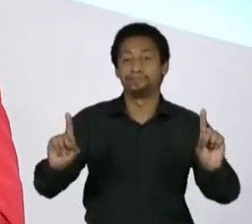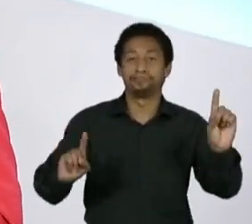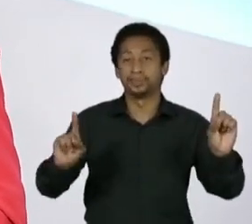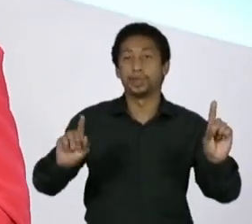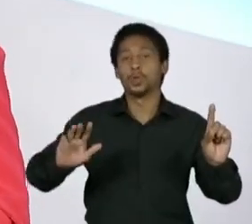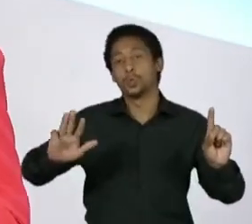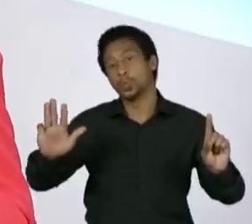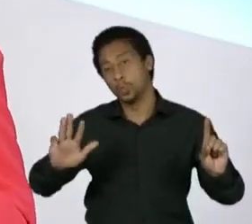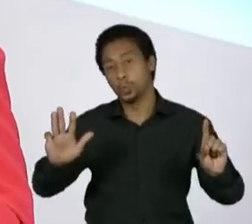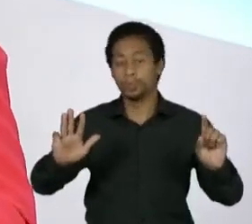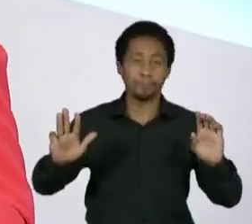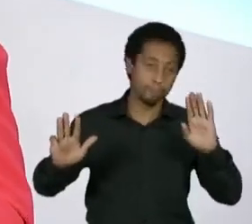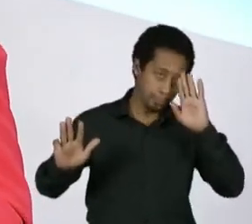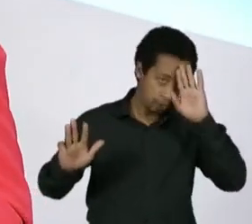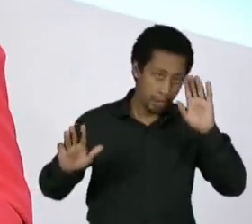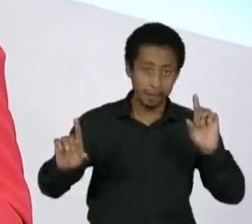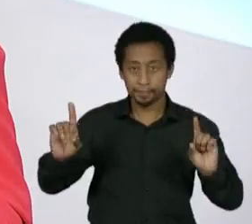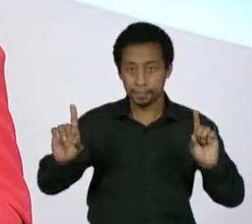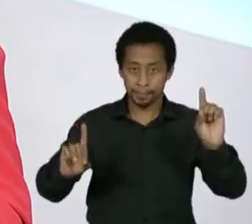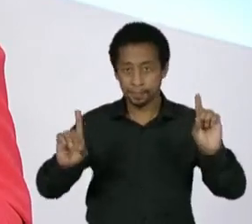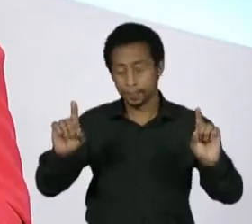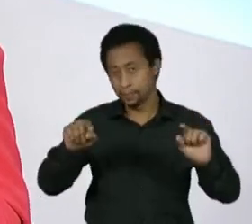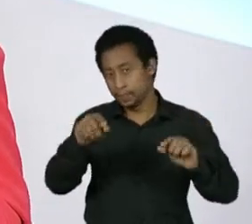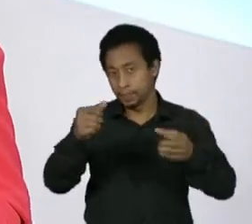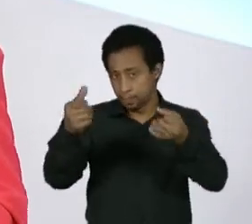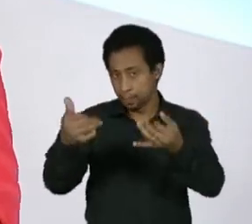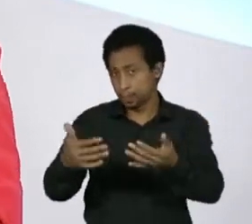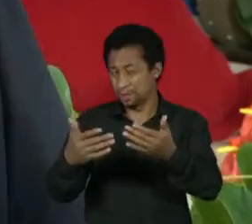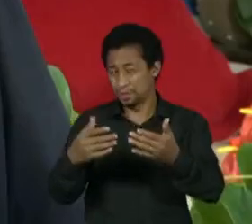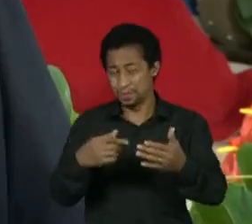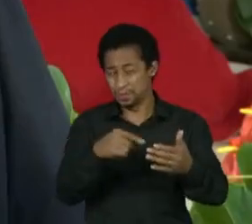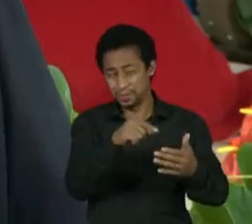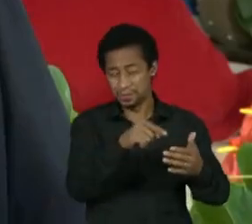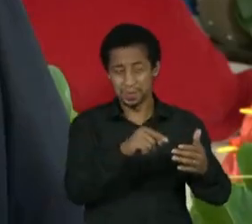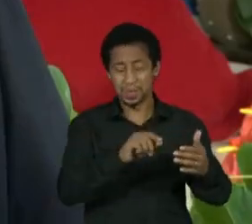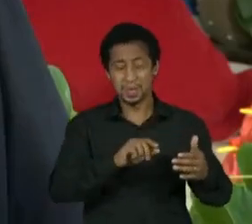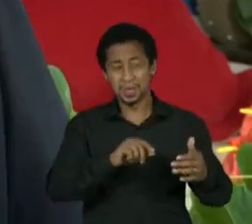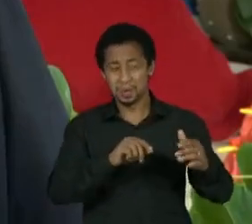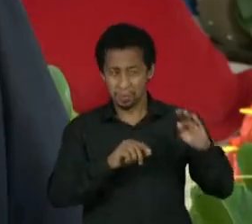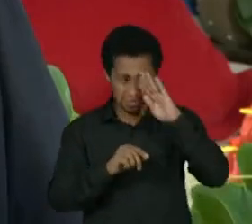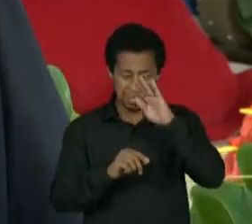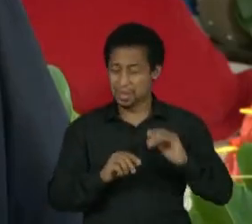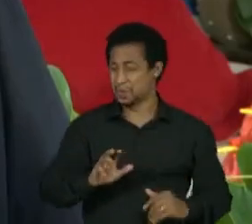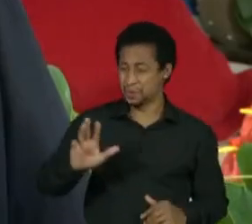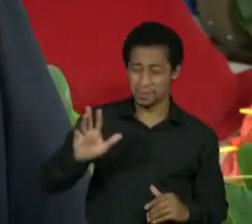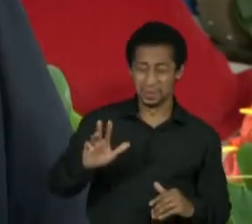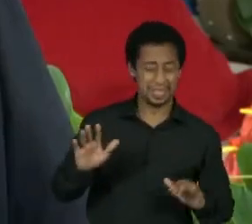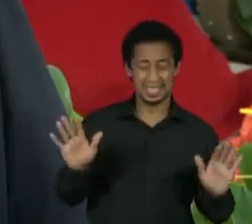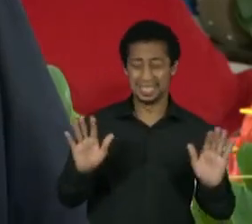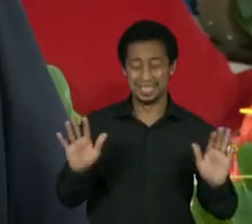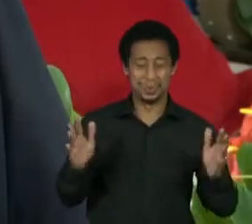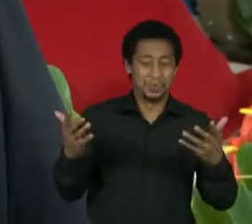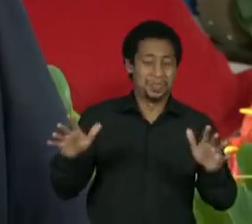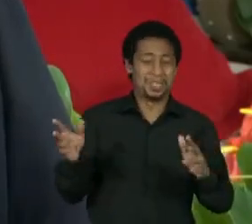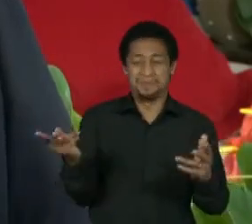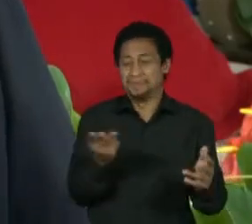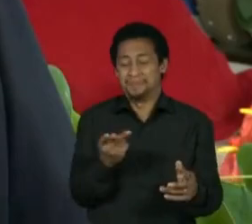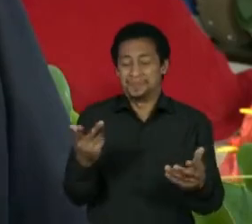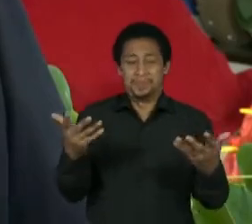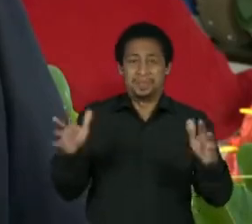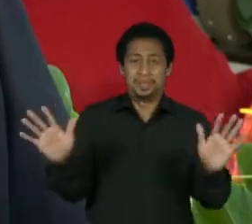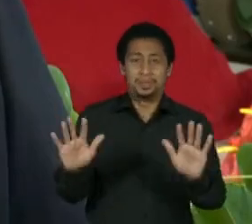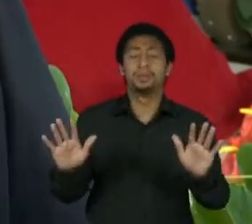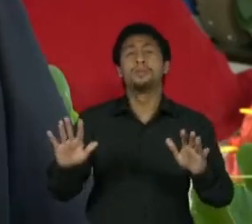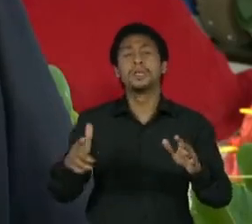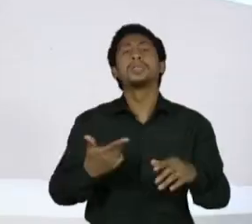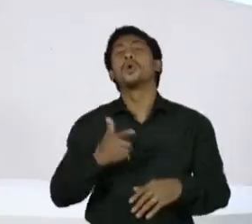já disse algumas vezes aqui que nenhum dos dois seria uma boa opção. Mas você enxerga no que se chama hoje de